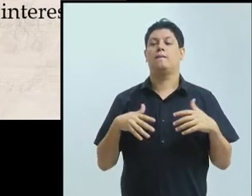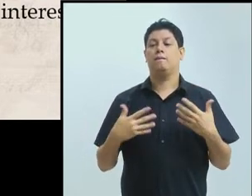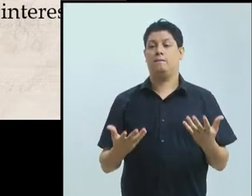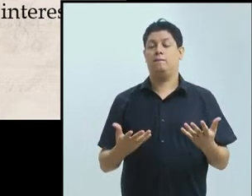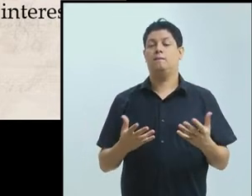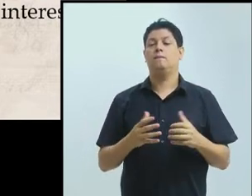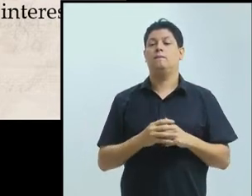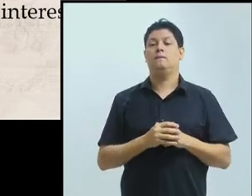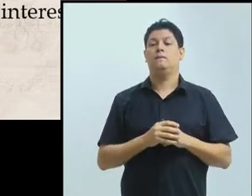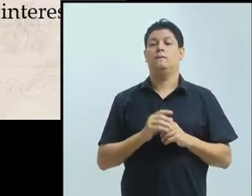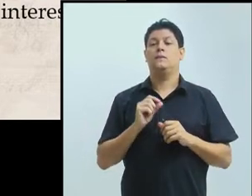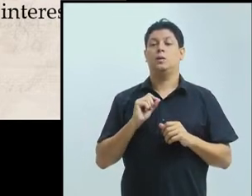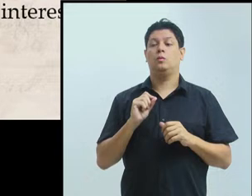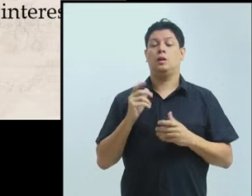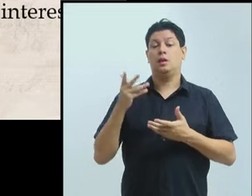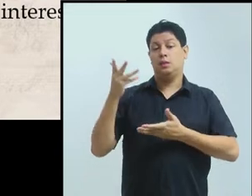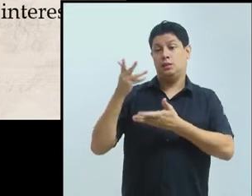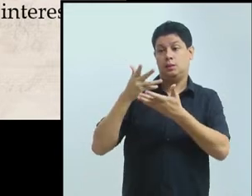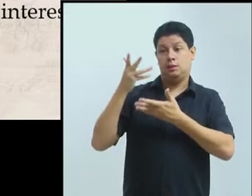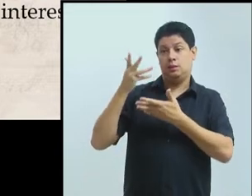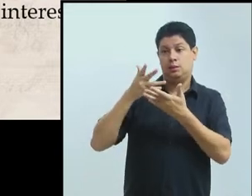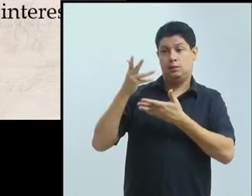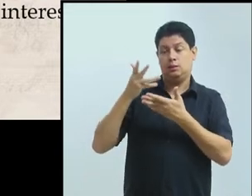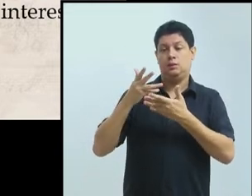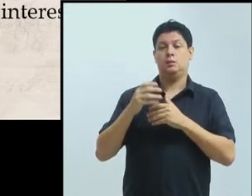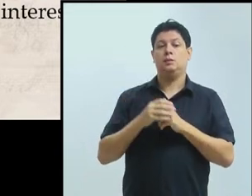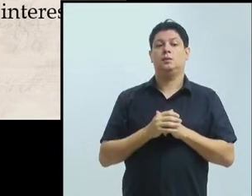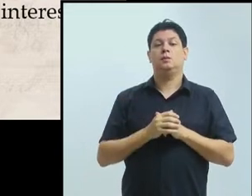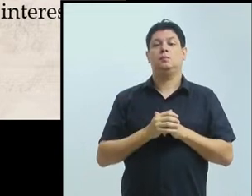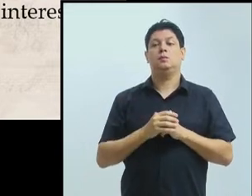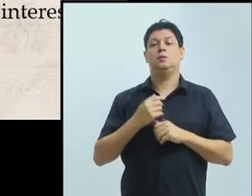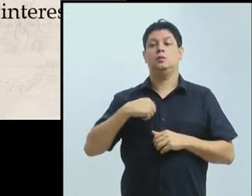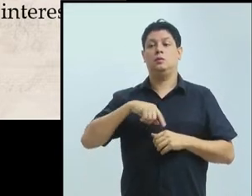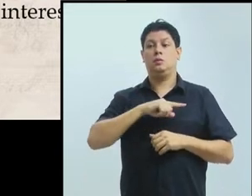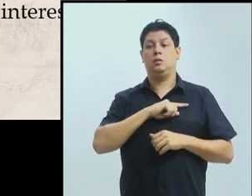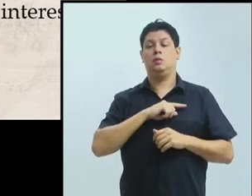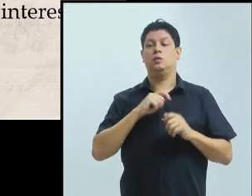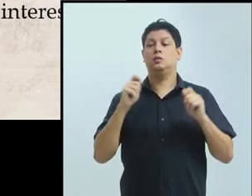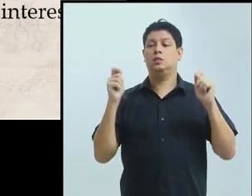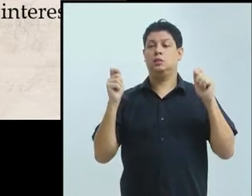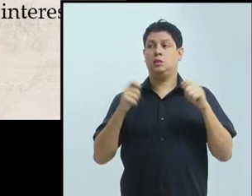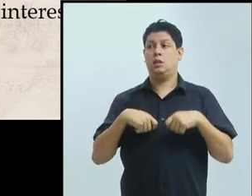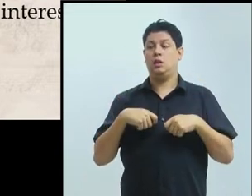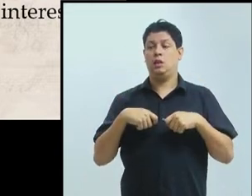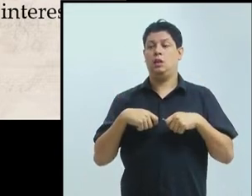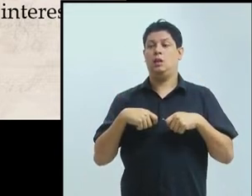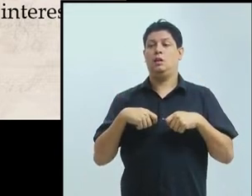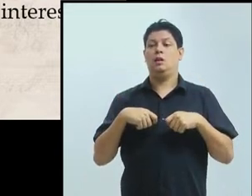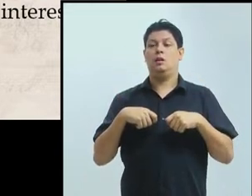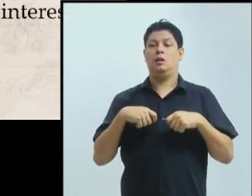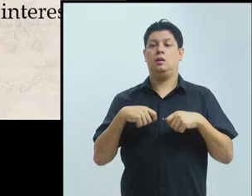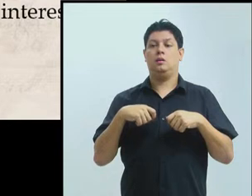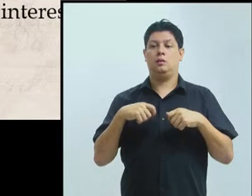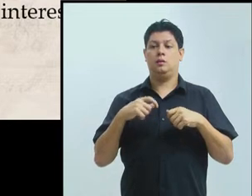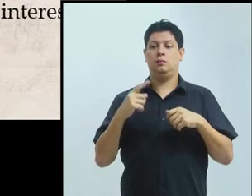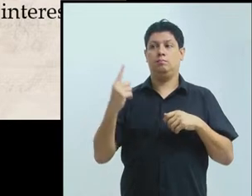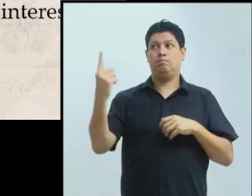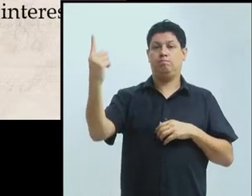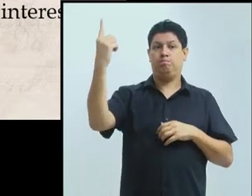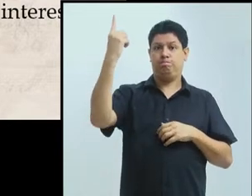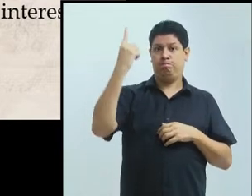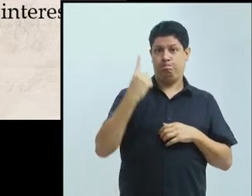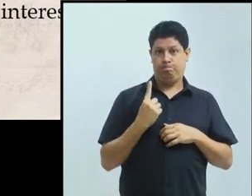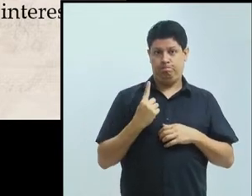é intercâmbio em que a gente possa ter esse trânsito de alunos que vão para